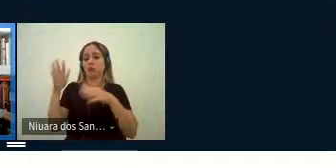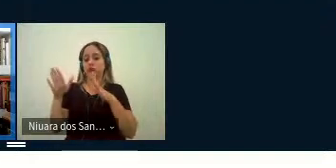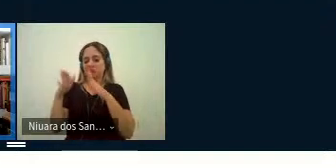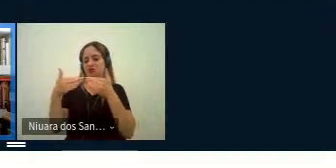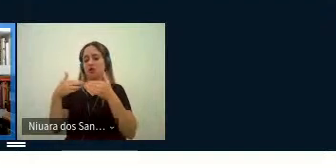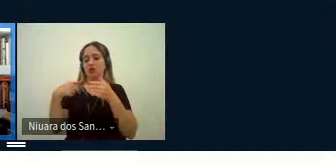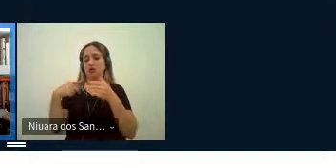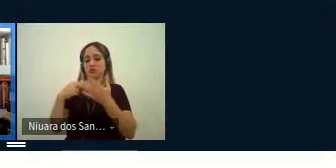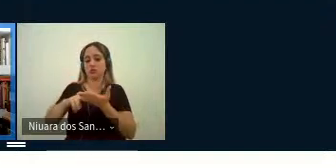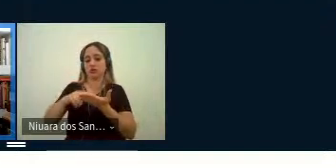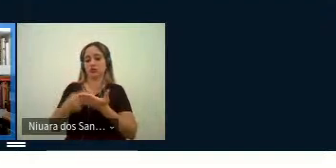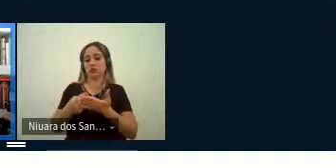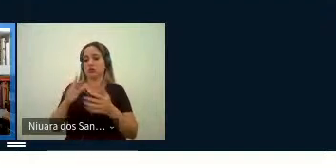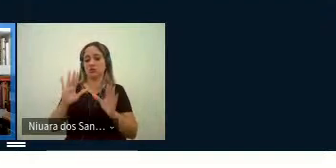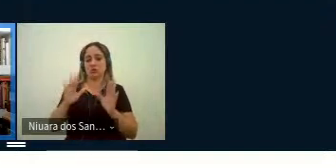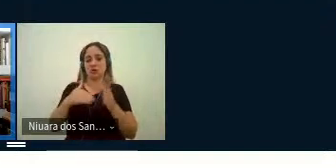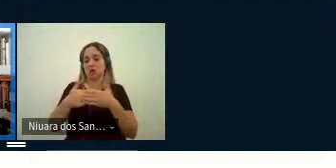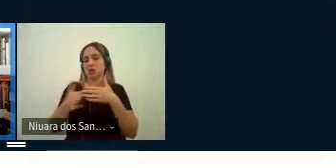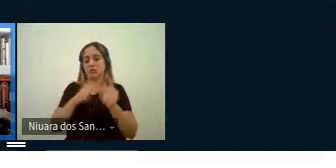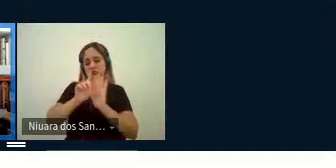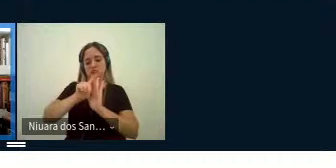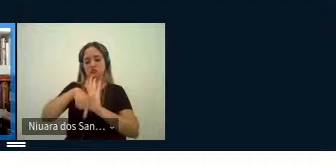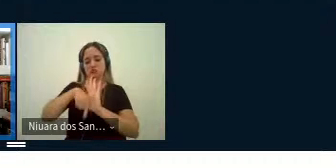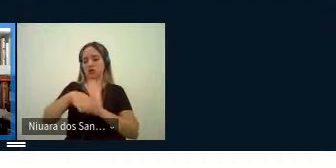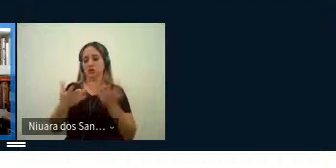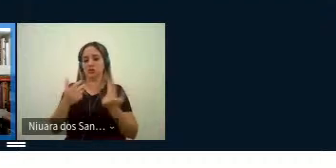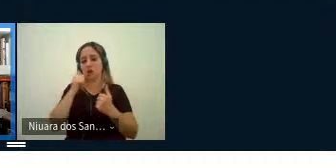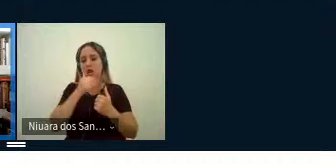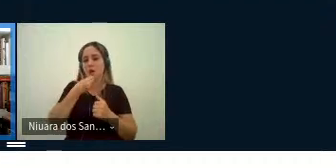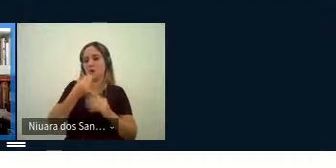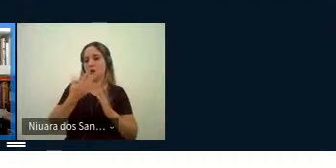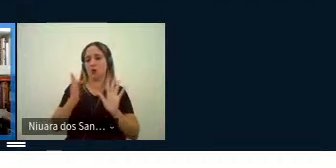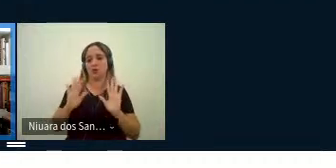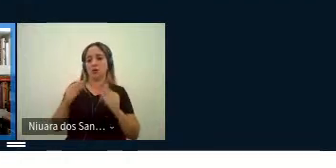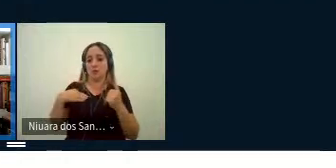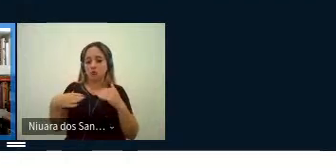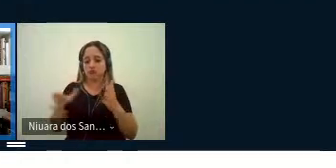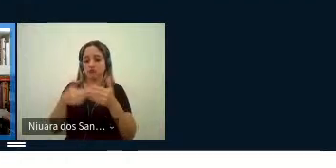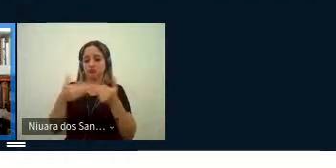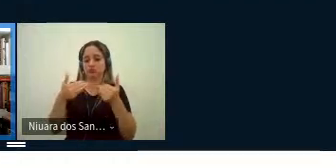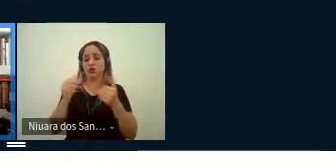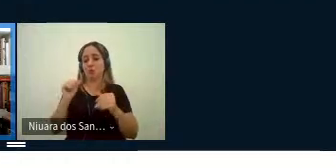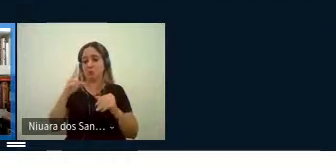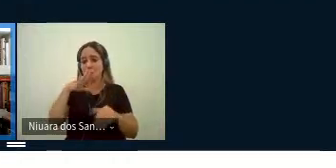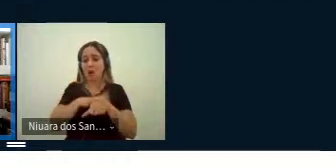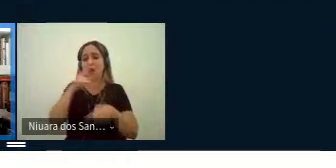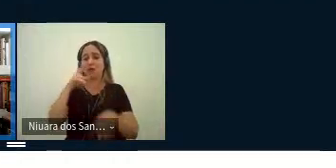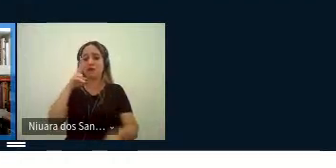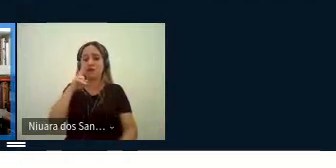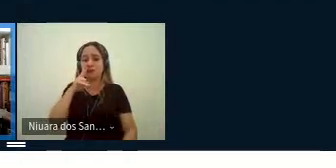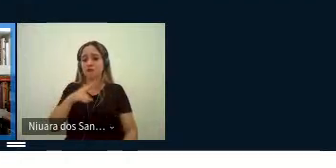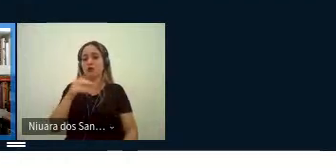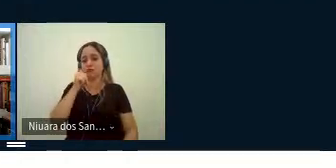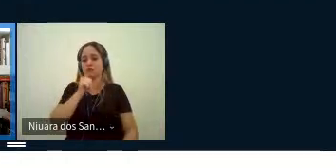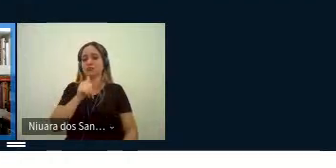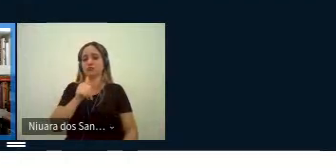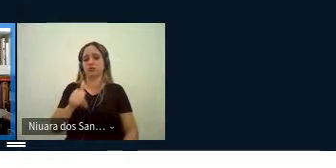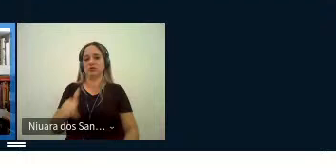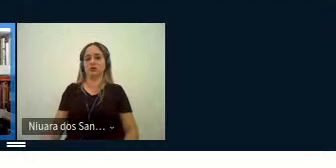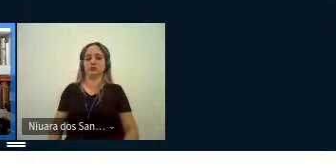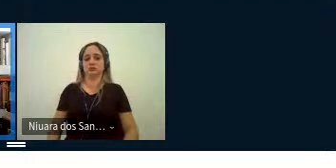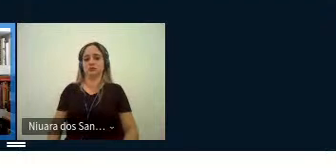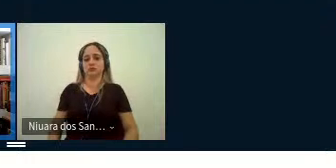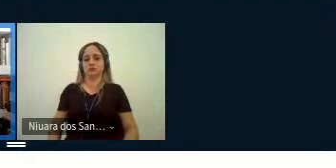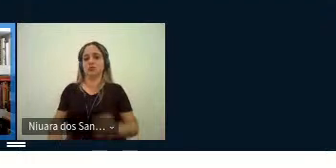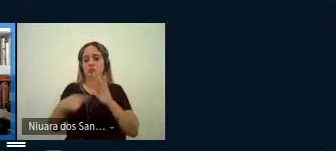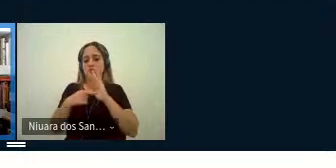tradutores independente do gênero né mas ofuscam com mais força ainda as tradutores acentuando